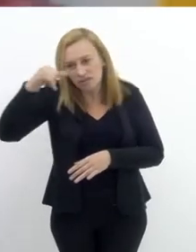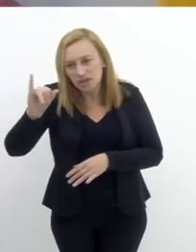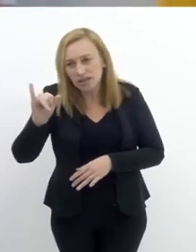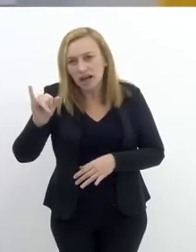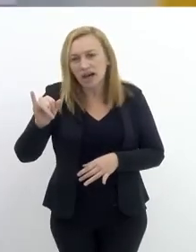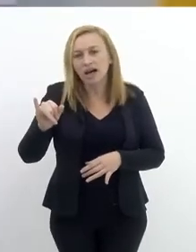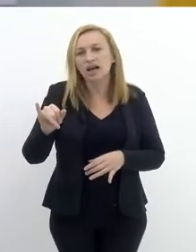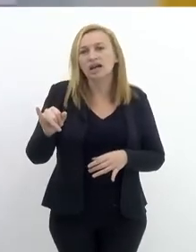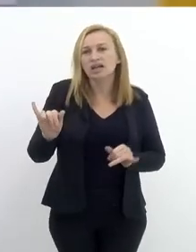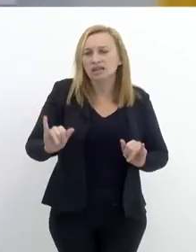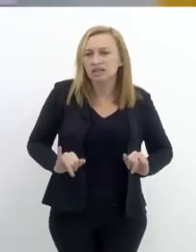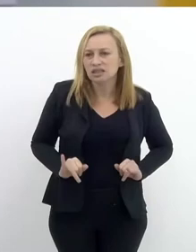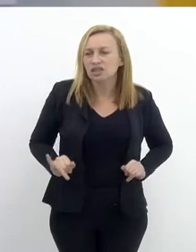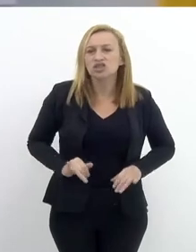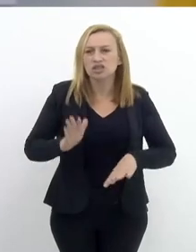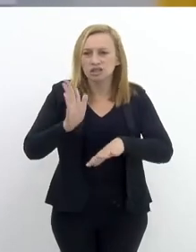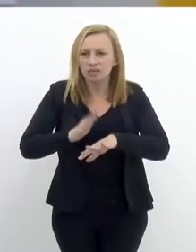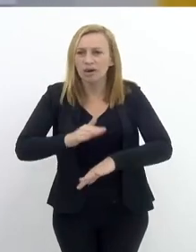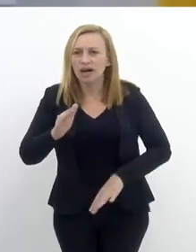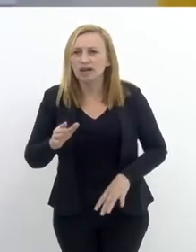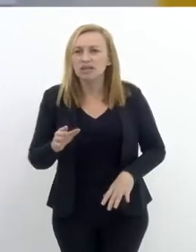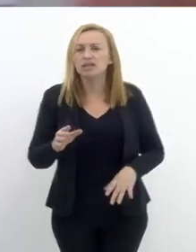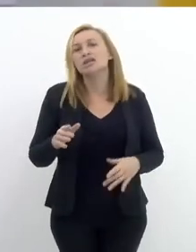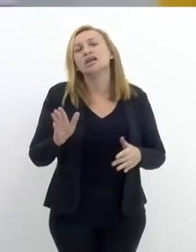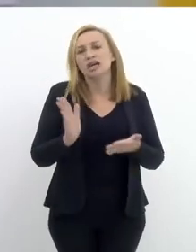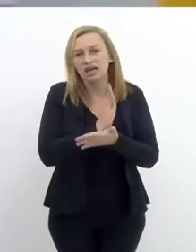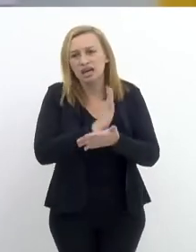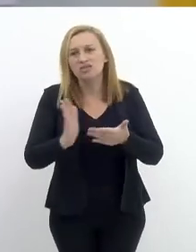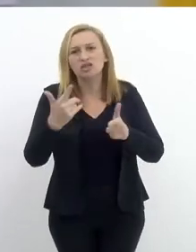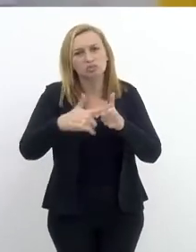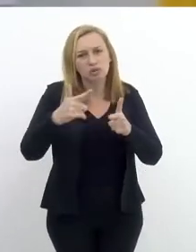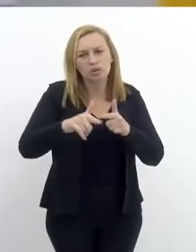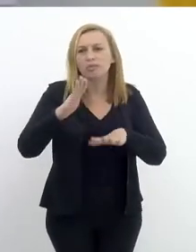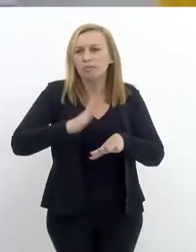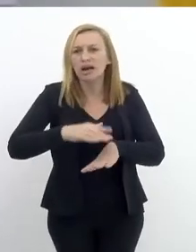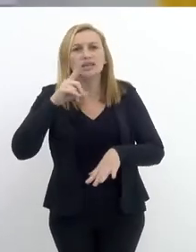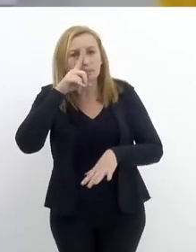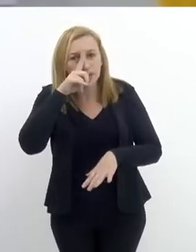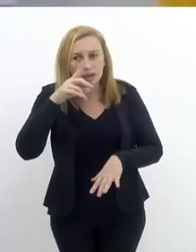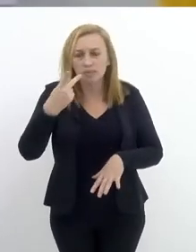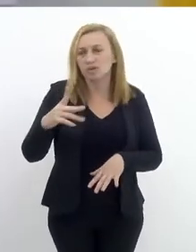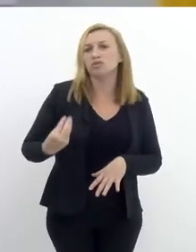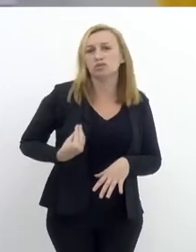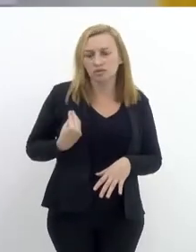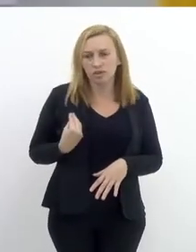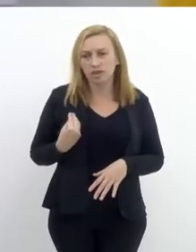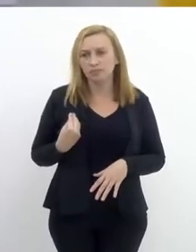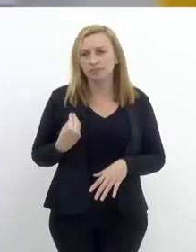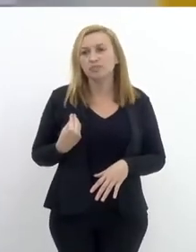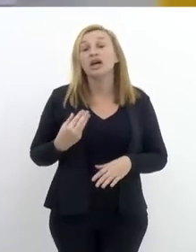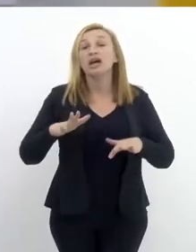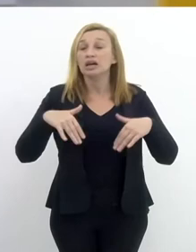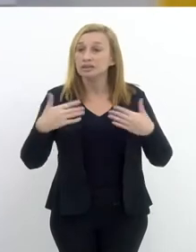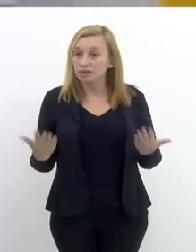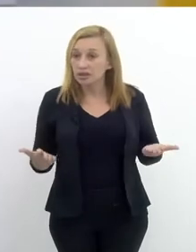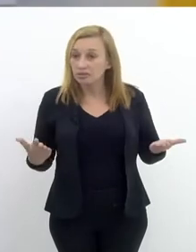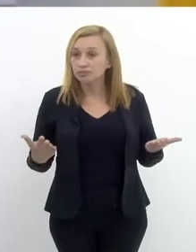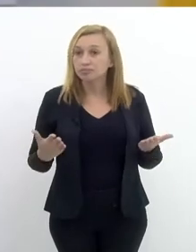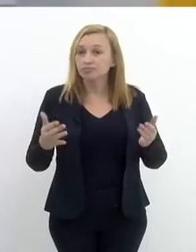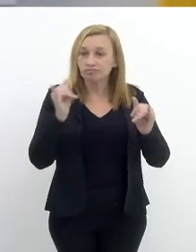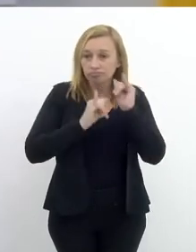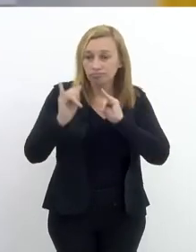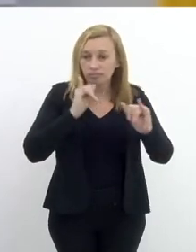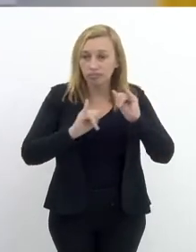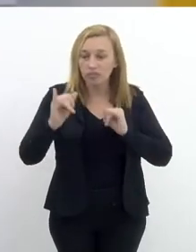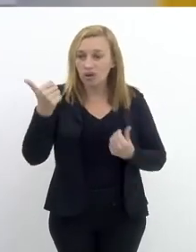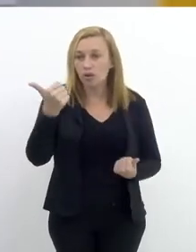vão evitar ações de desespero, que muitas vezes trazem novos problemas e muitos perigos para elas mesmas.